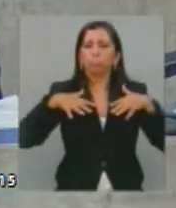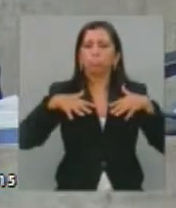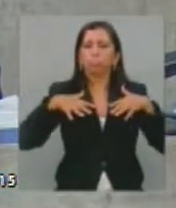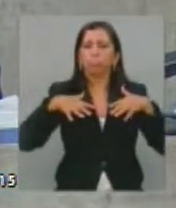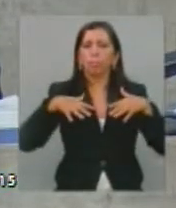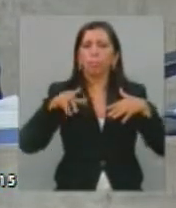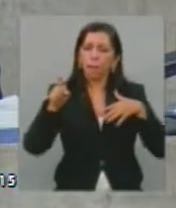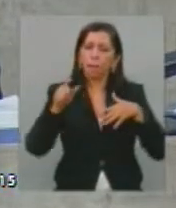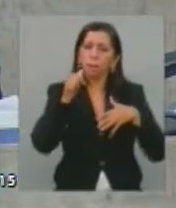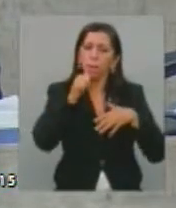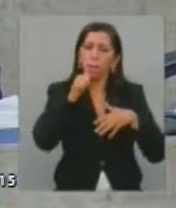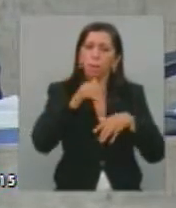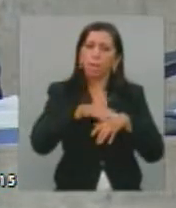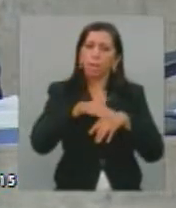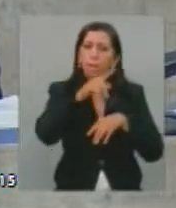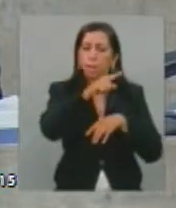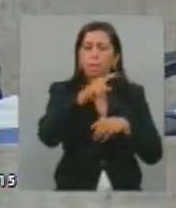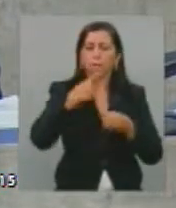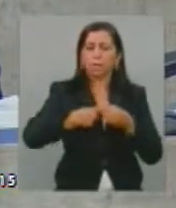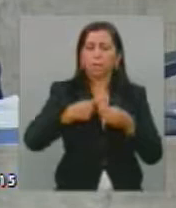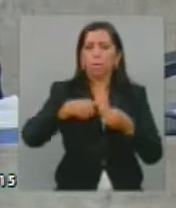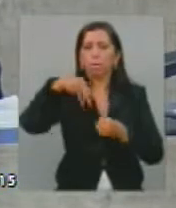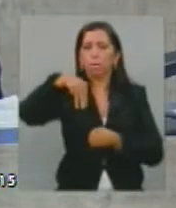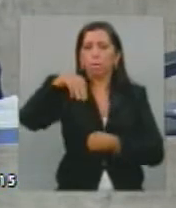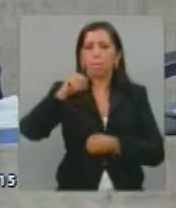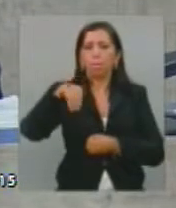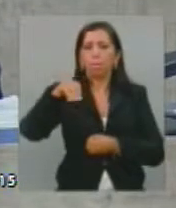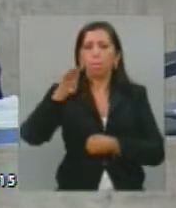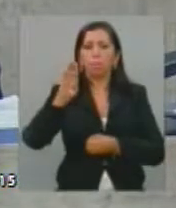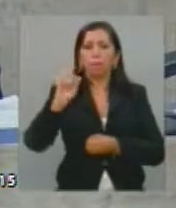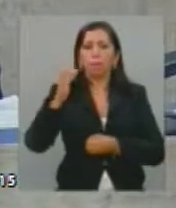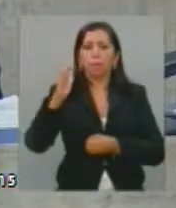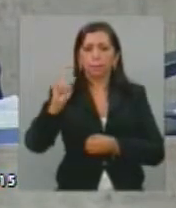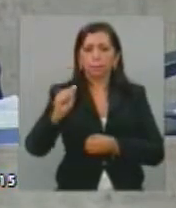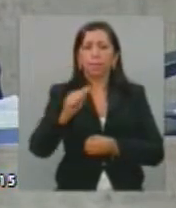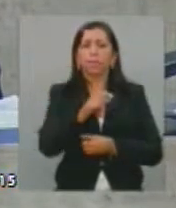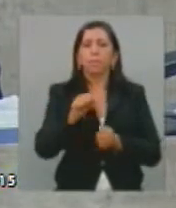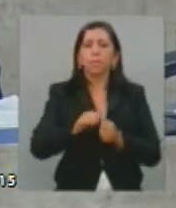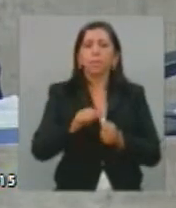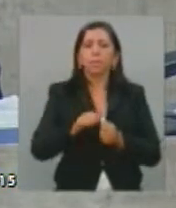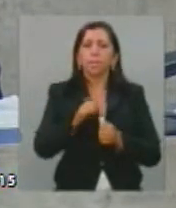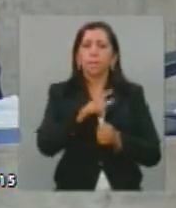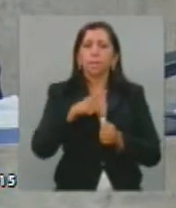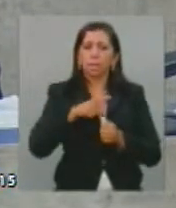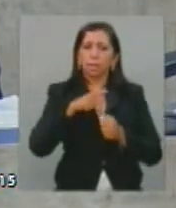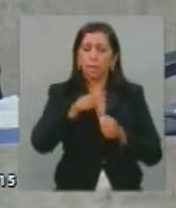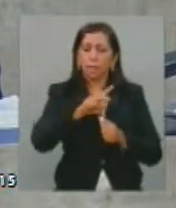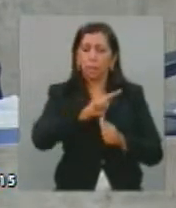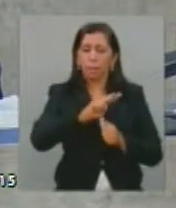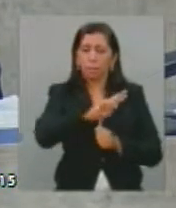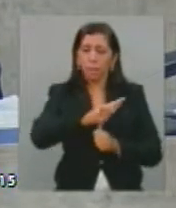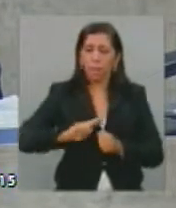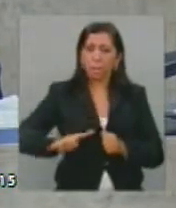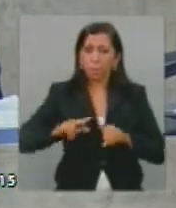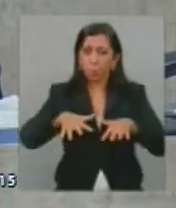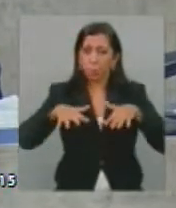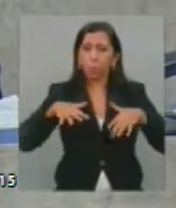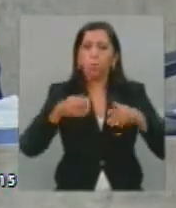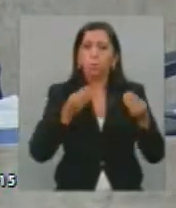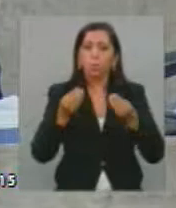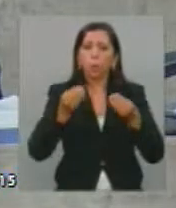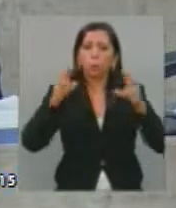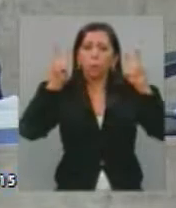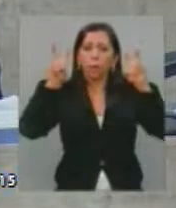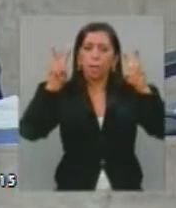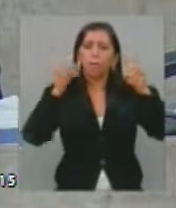sugeriu na cidade de Mombassa, para que a gente pudesse fazer lá, na sede da Câmara Municipal, justamente tratando desse